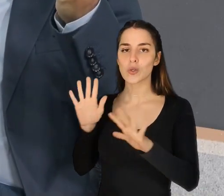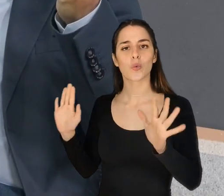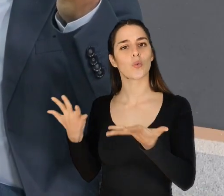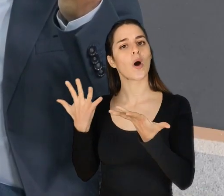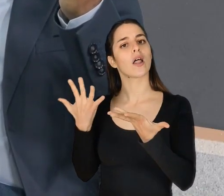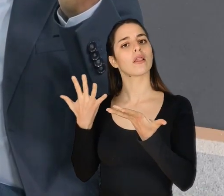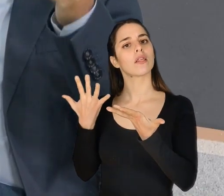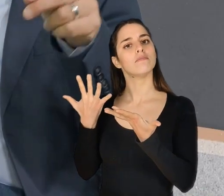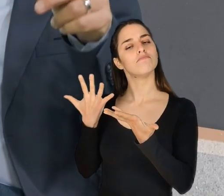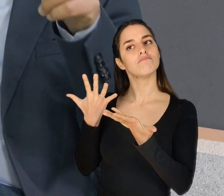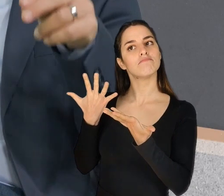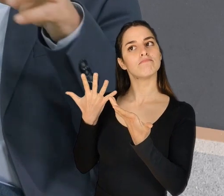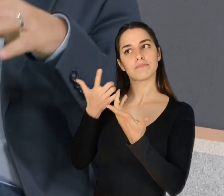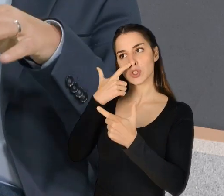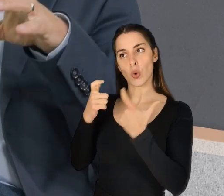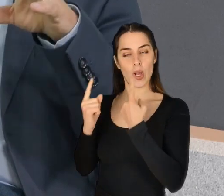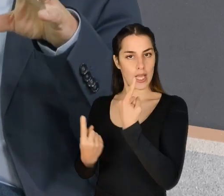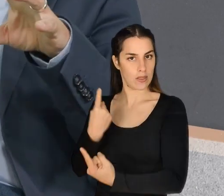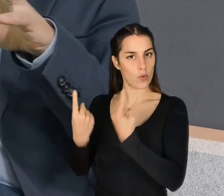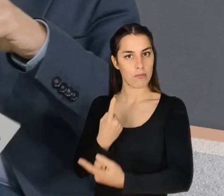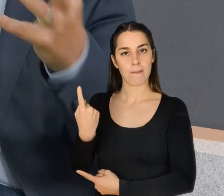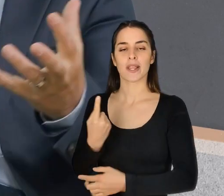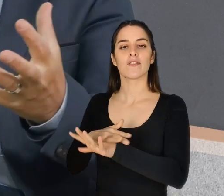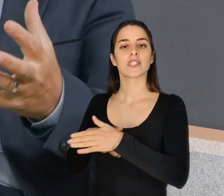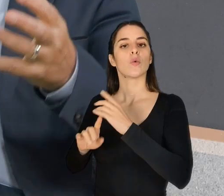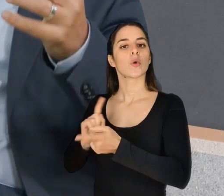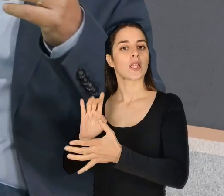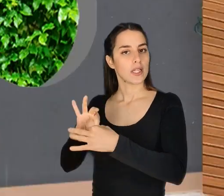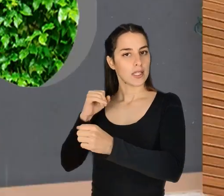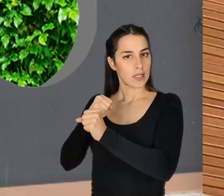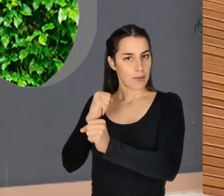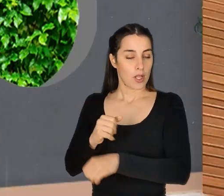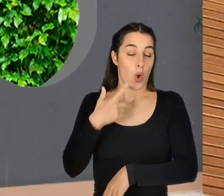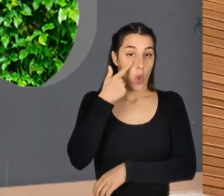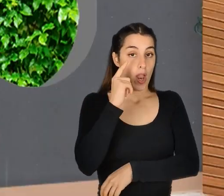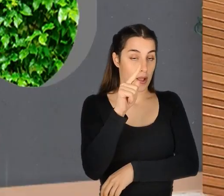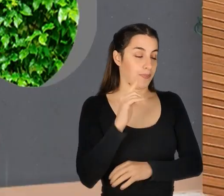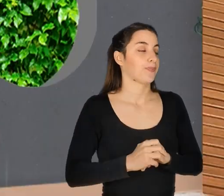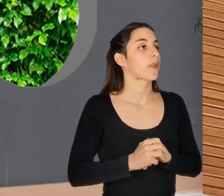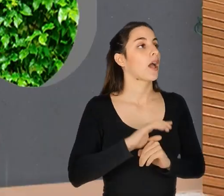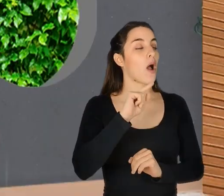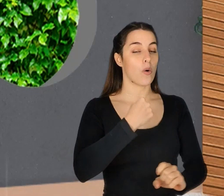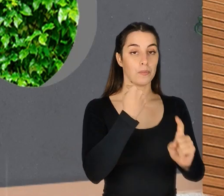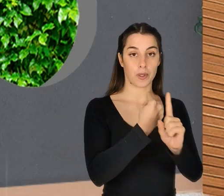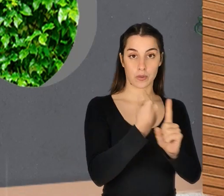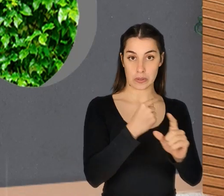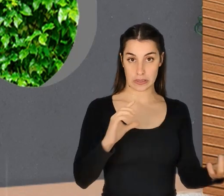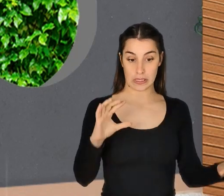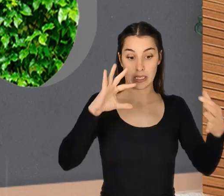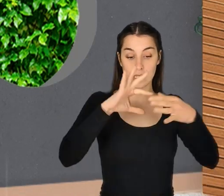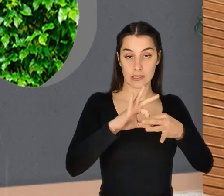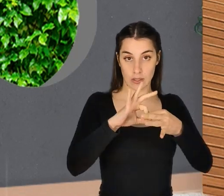papel de cada pessoa na construção dessa felicidade no contexto de trabalho? Há uma correlação